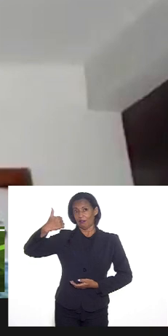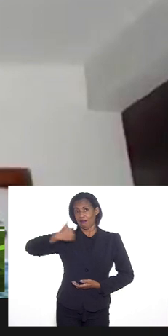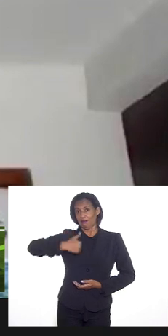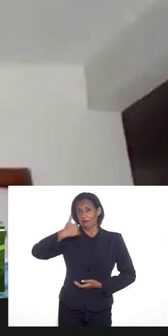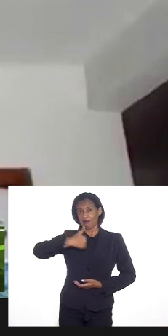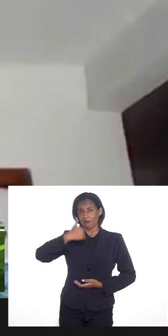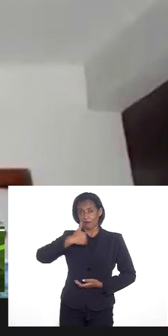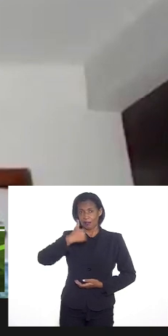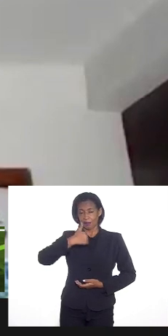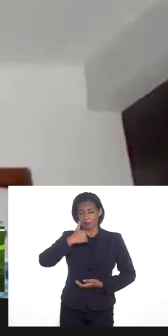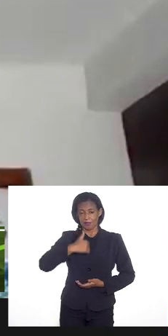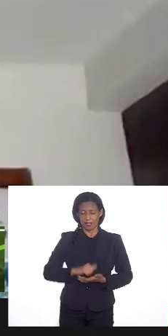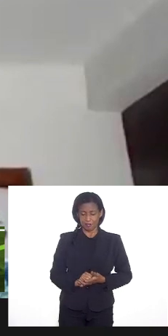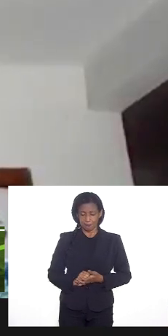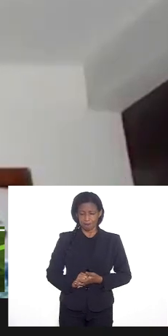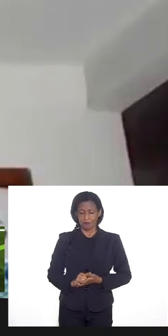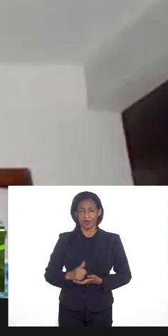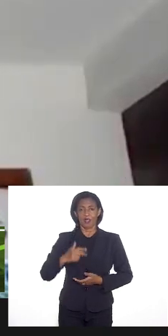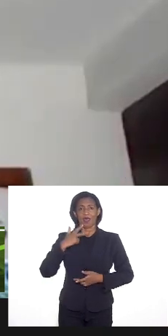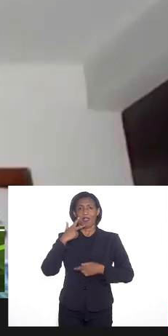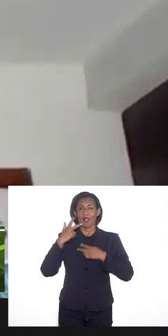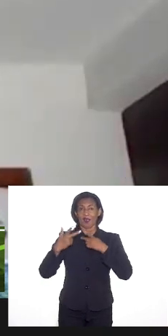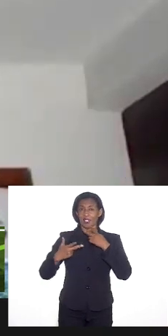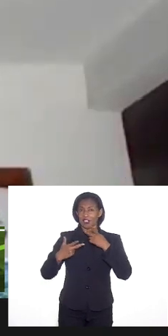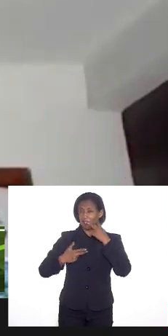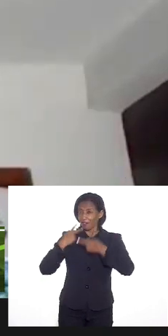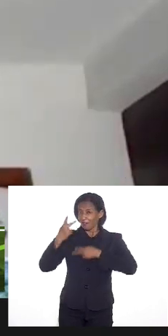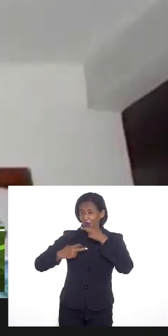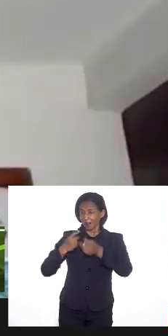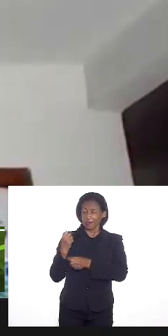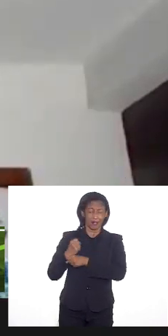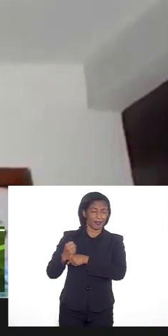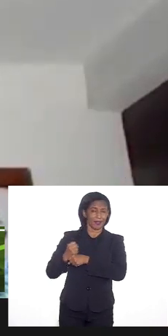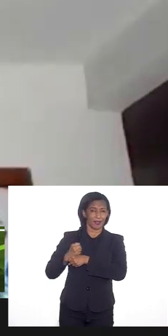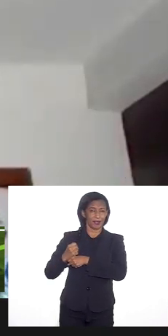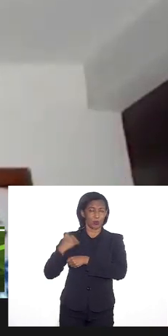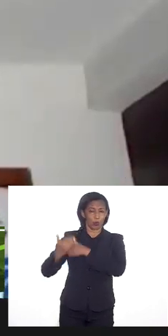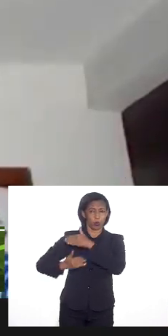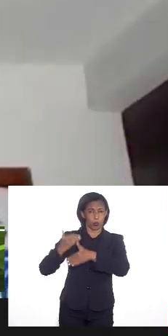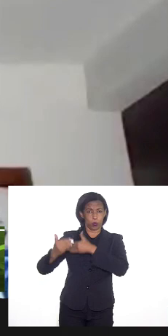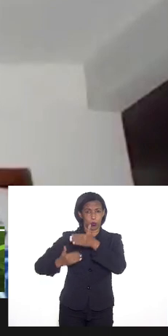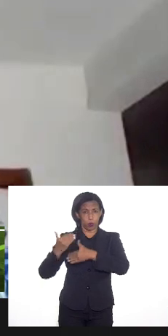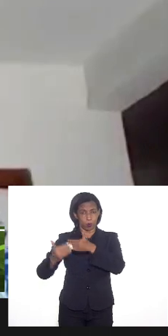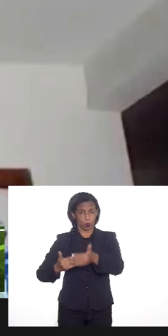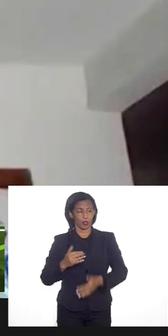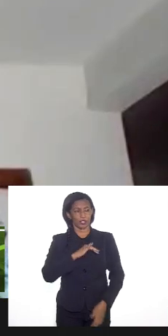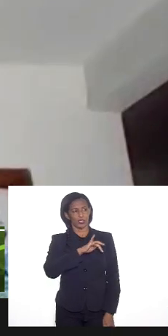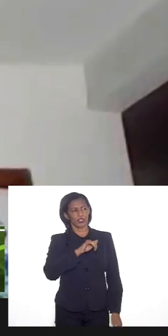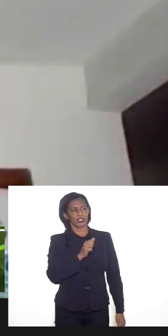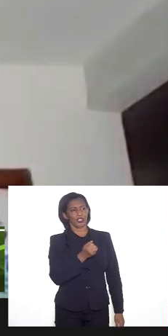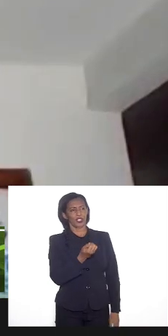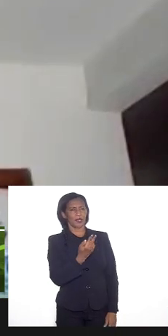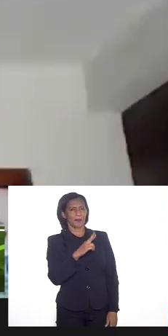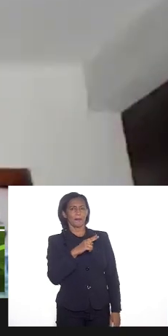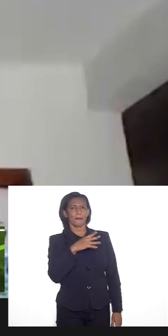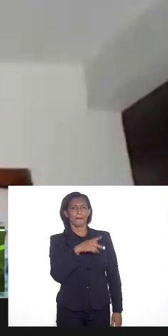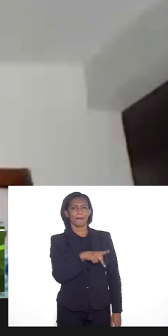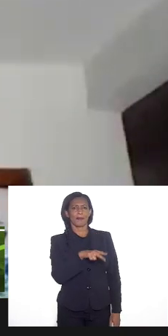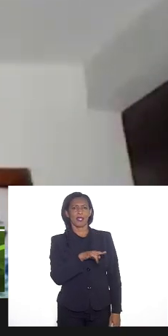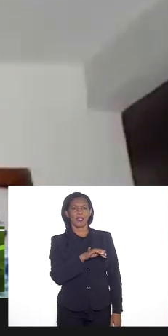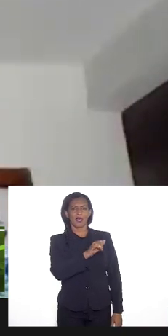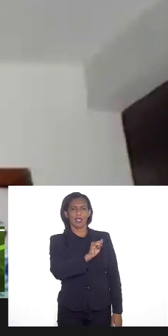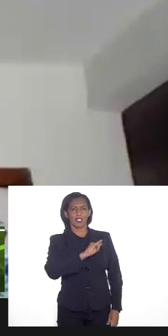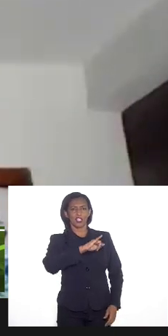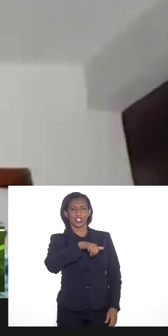às reparações já reivindicadas há décadas. Jairo Pereira de Jesus foi meu